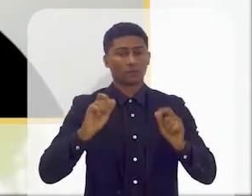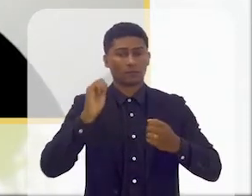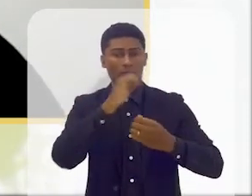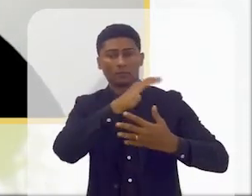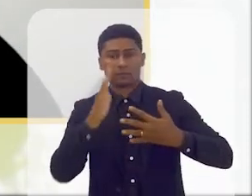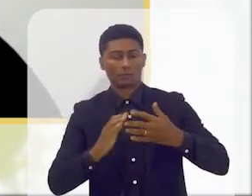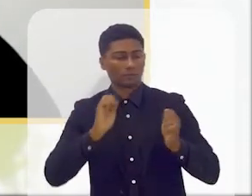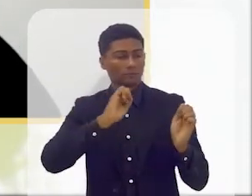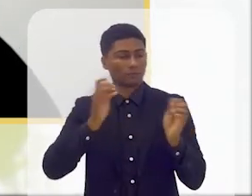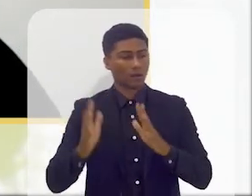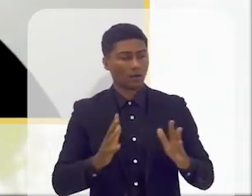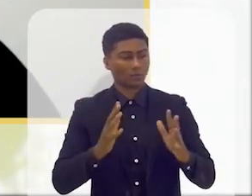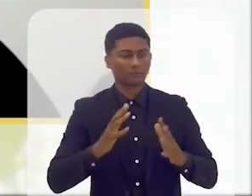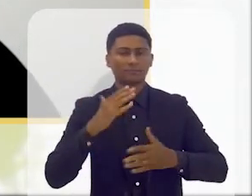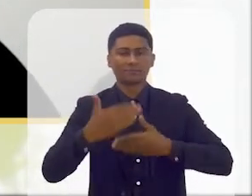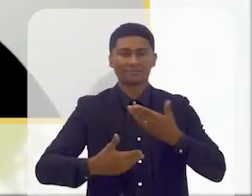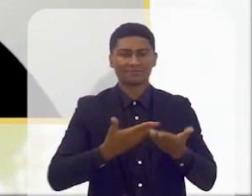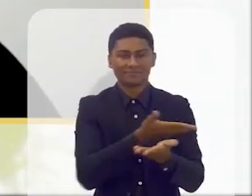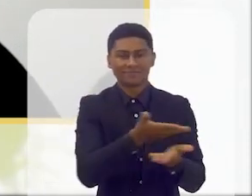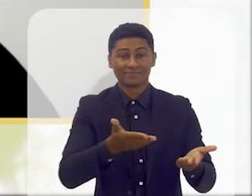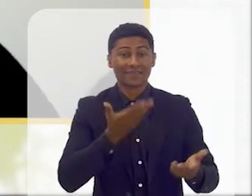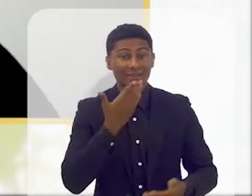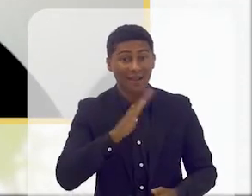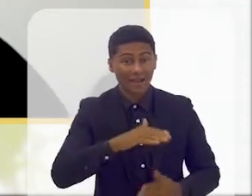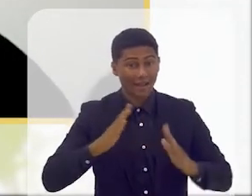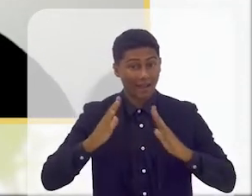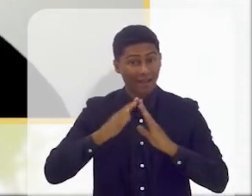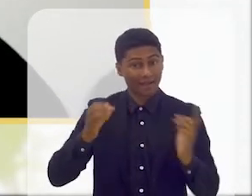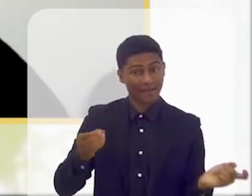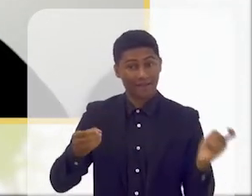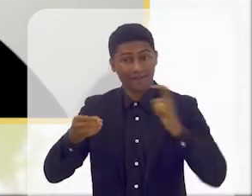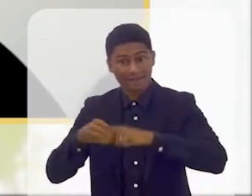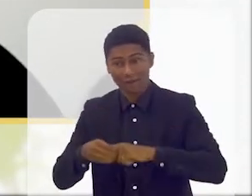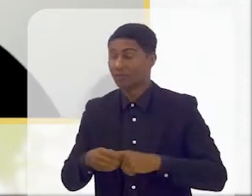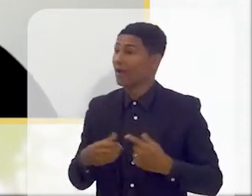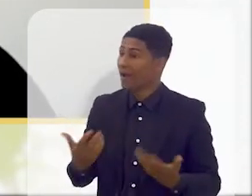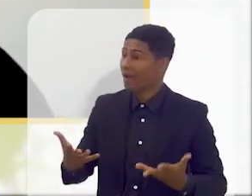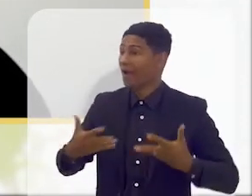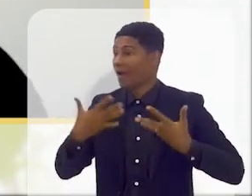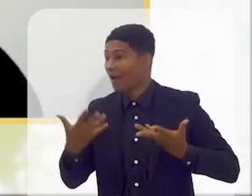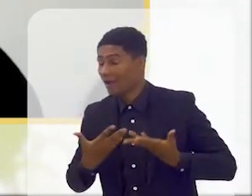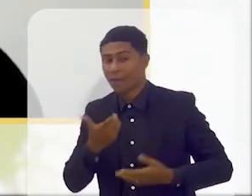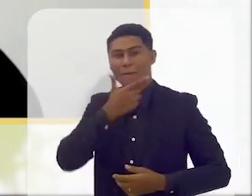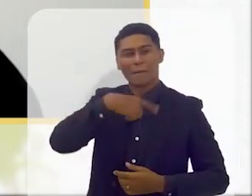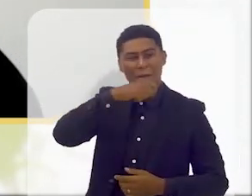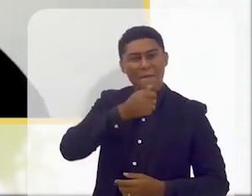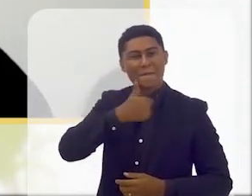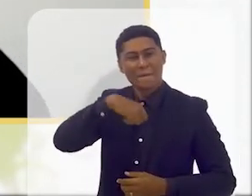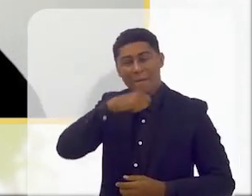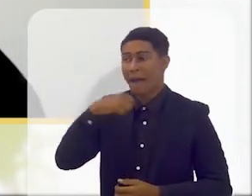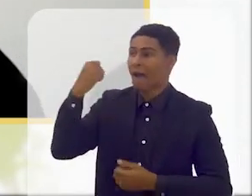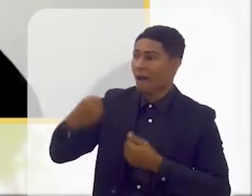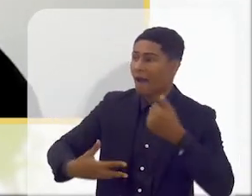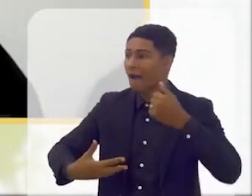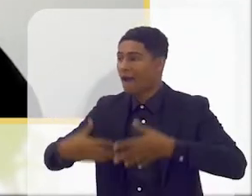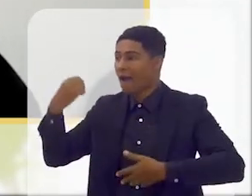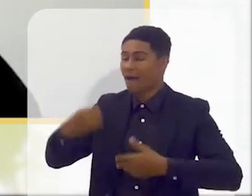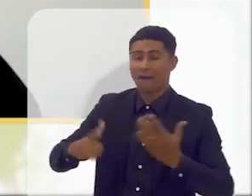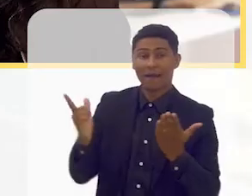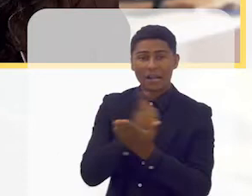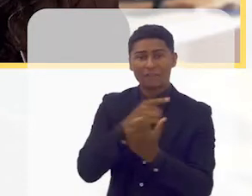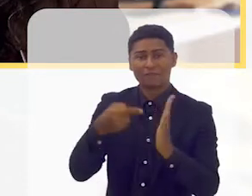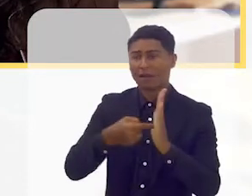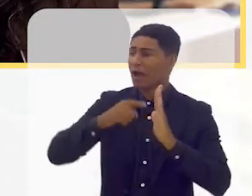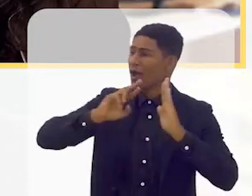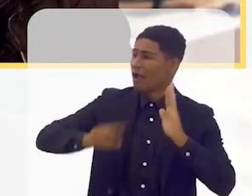libras, esse menino vai chegar a casa, e essa menina, vão chegar a casa todos contentes, e vão explicar aos pais que estiveram a ver um livro